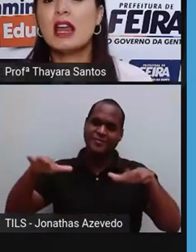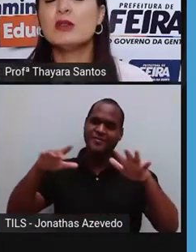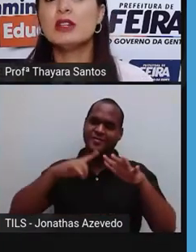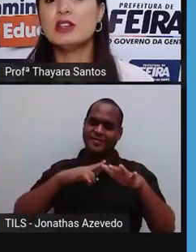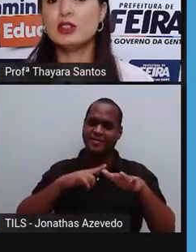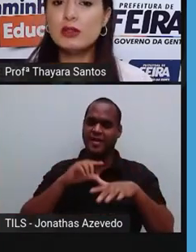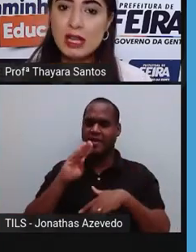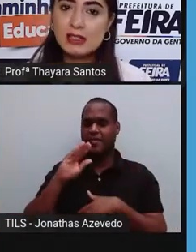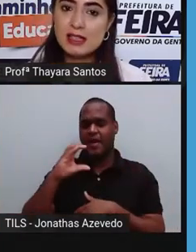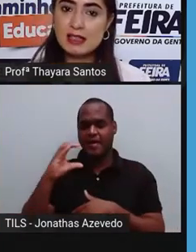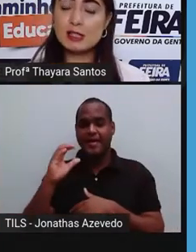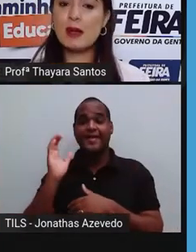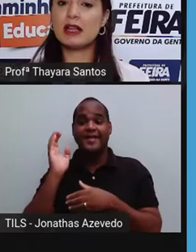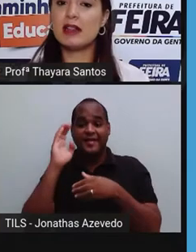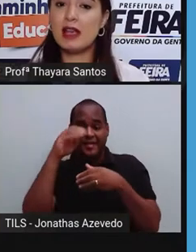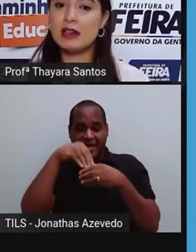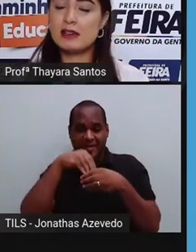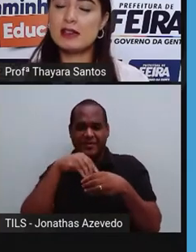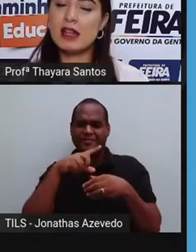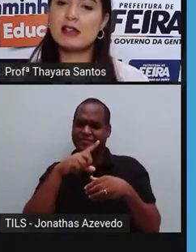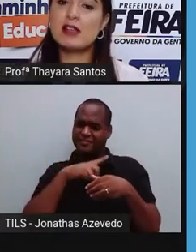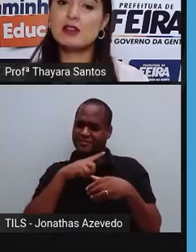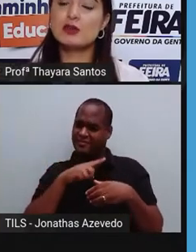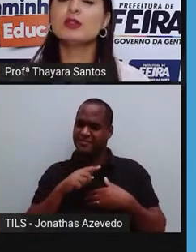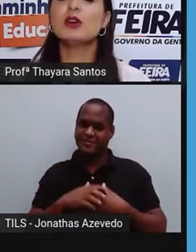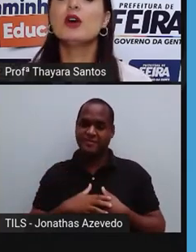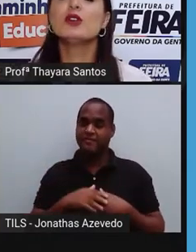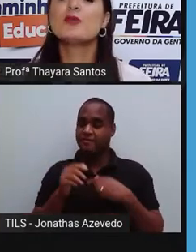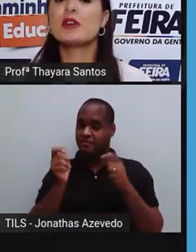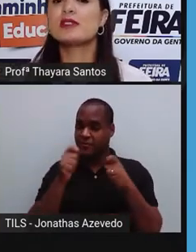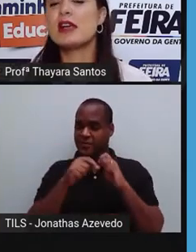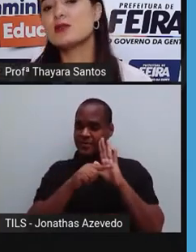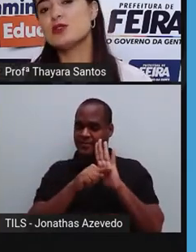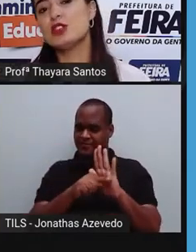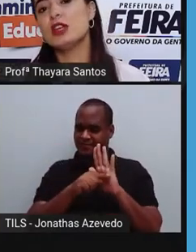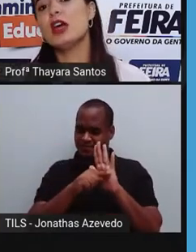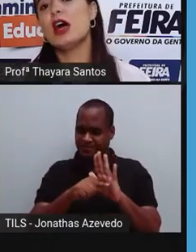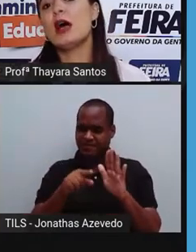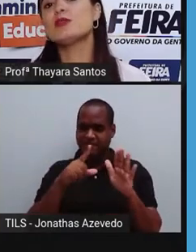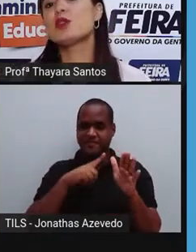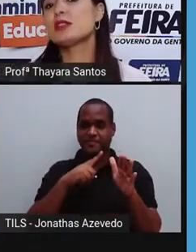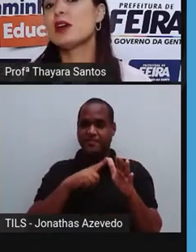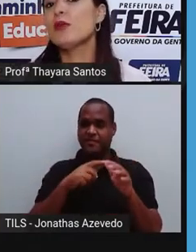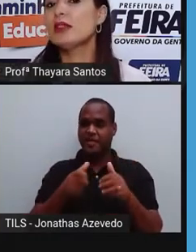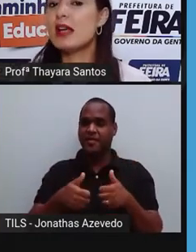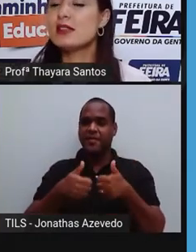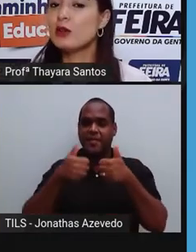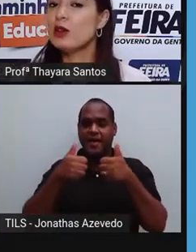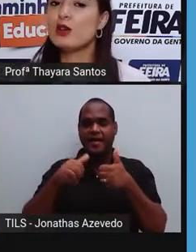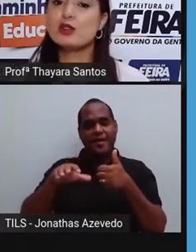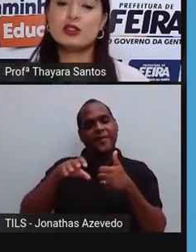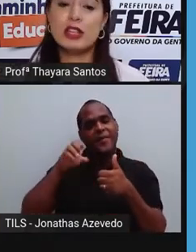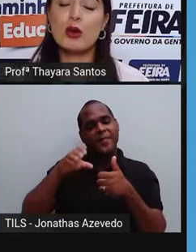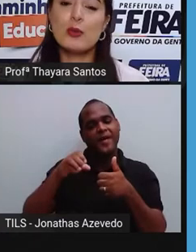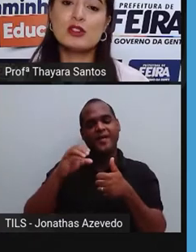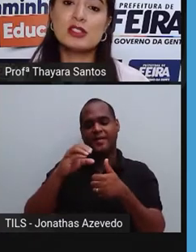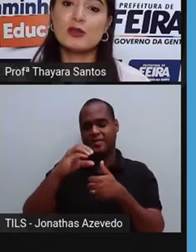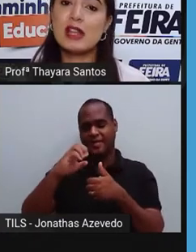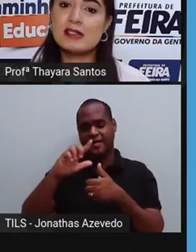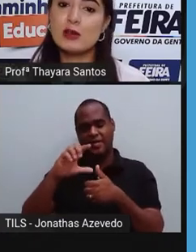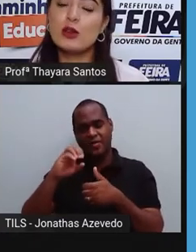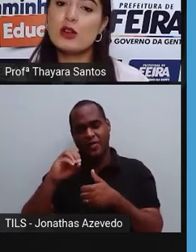que está lá no intestino deles e essas bactérias, elas ajudam no processo de absorção da celulose, ou de